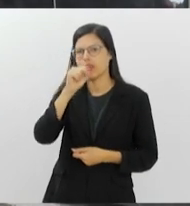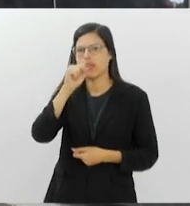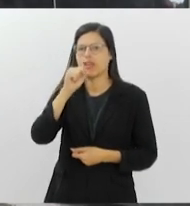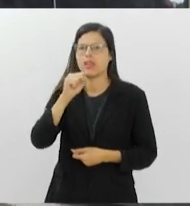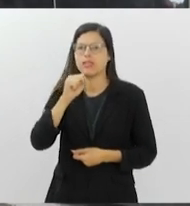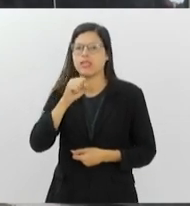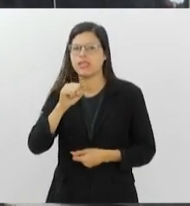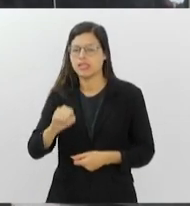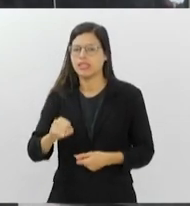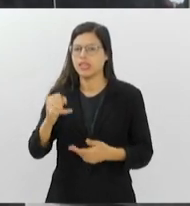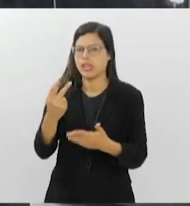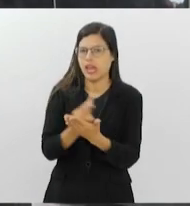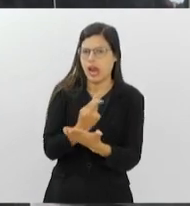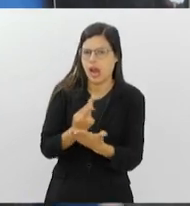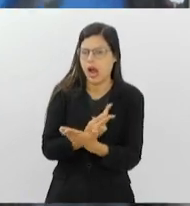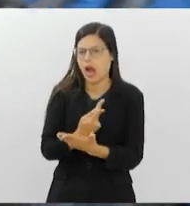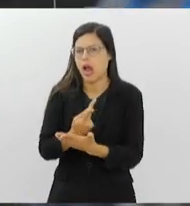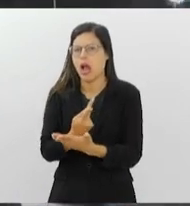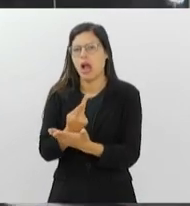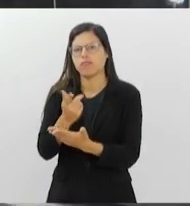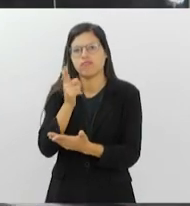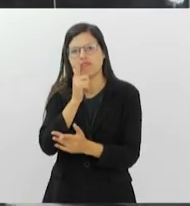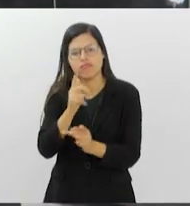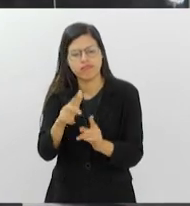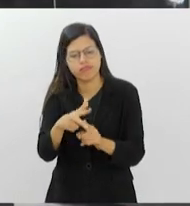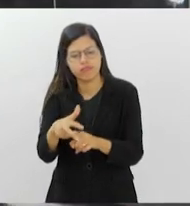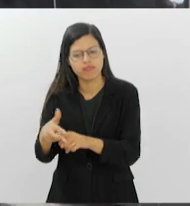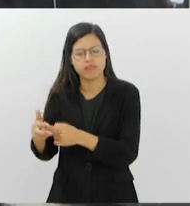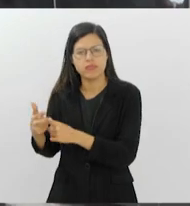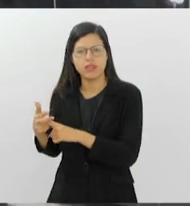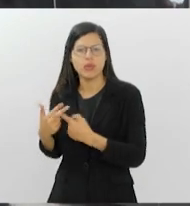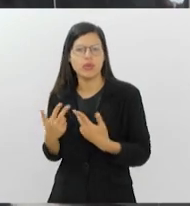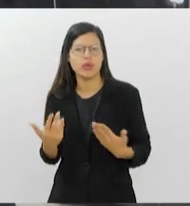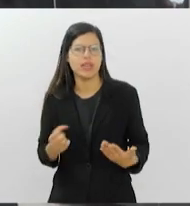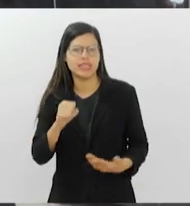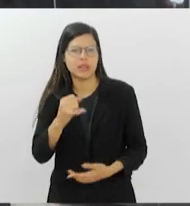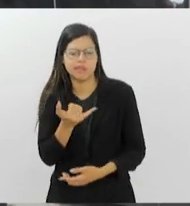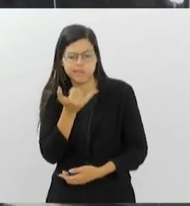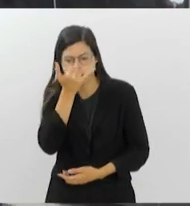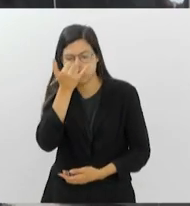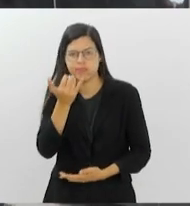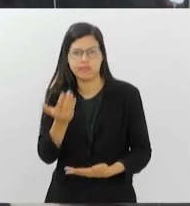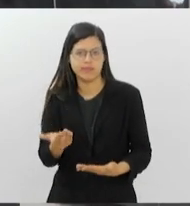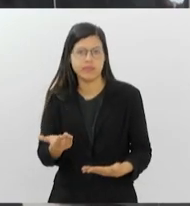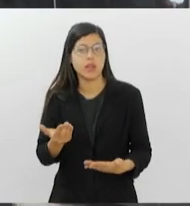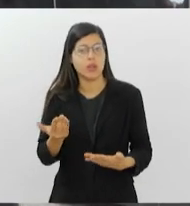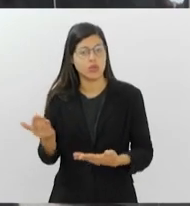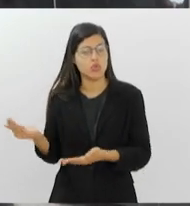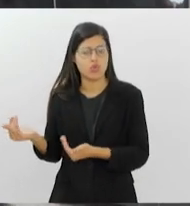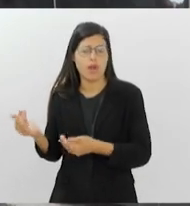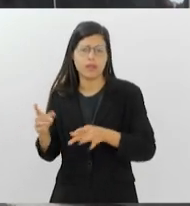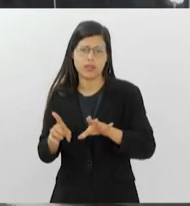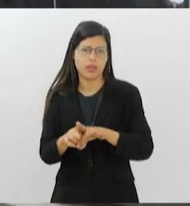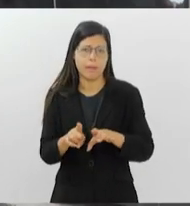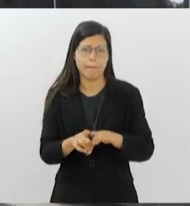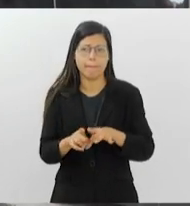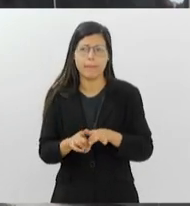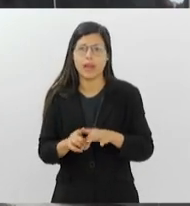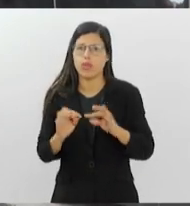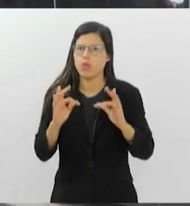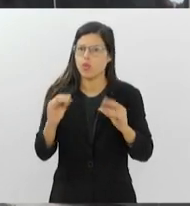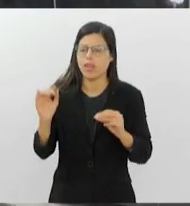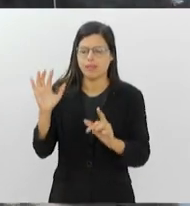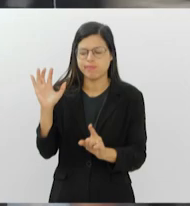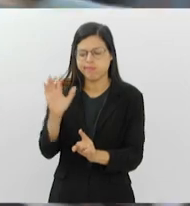decisões e, dependendo da idade do jovem, também. Então, todas essas pressões